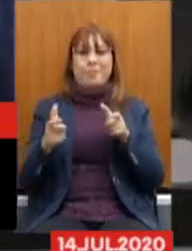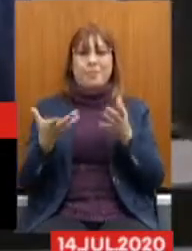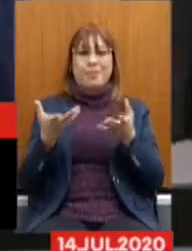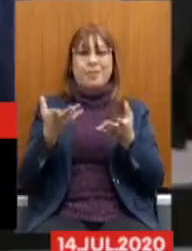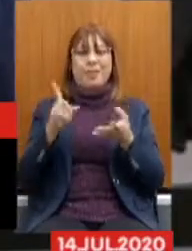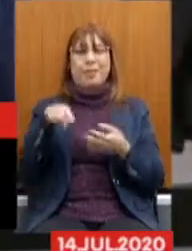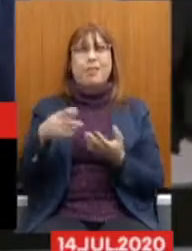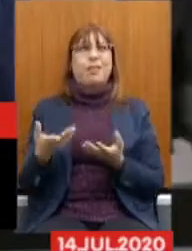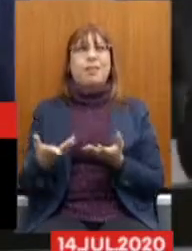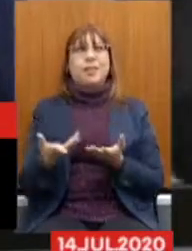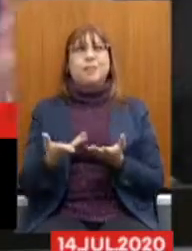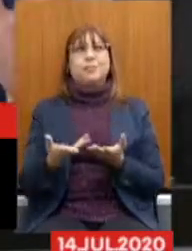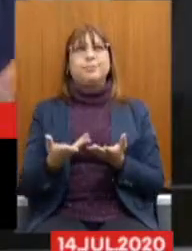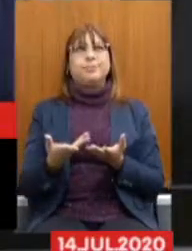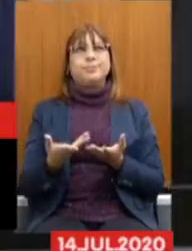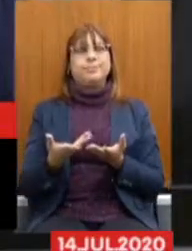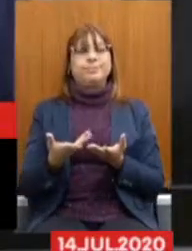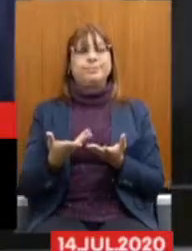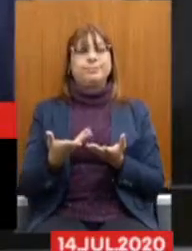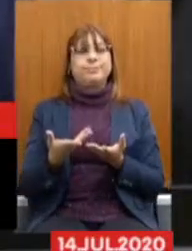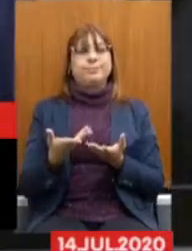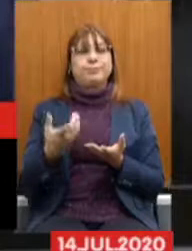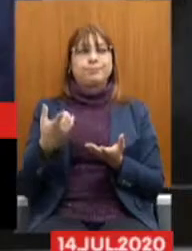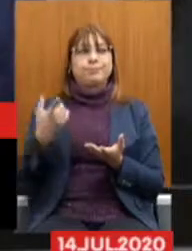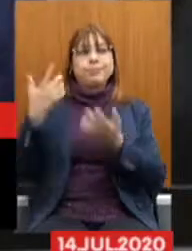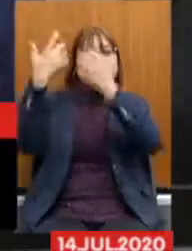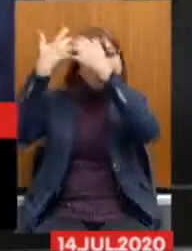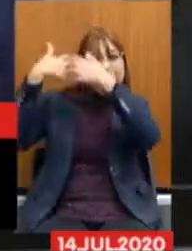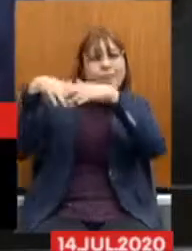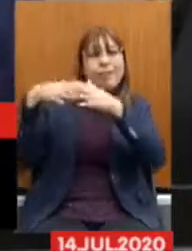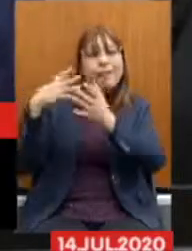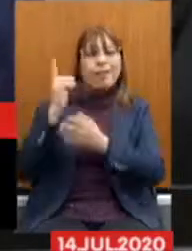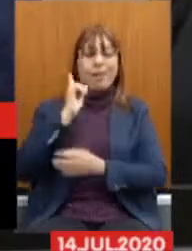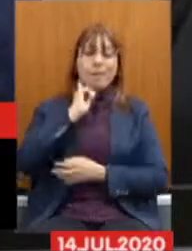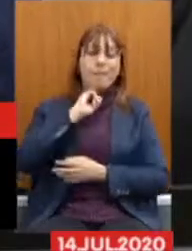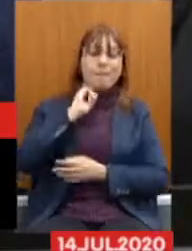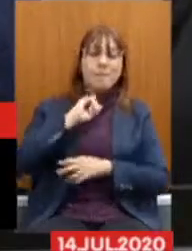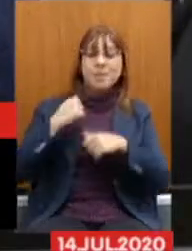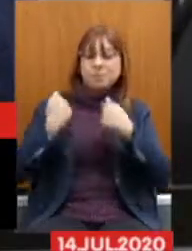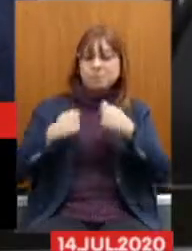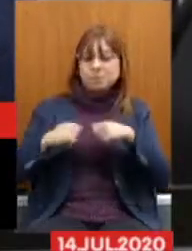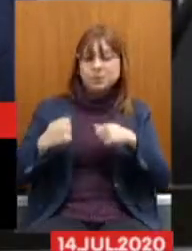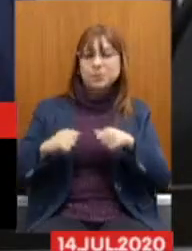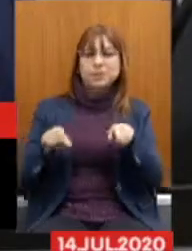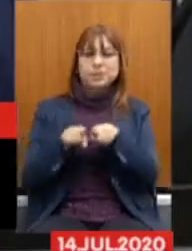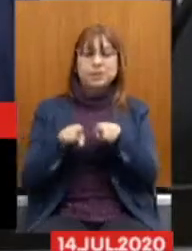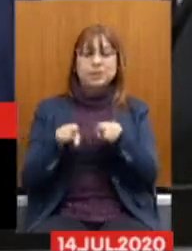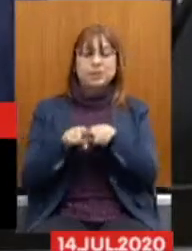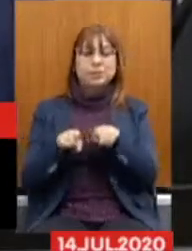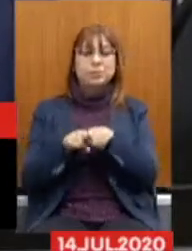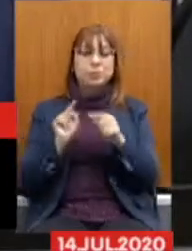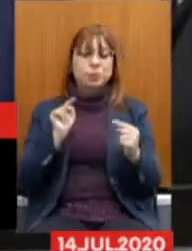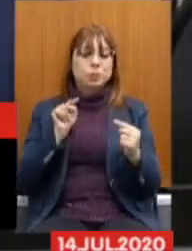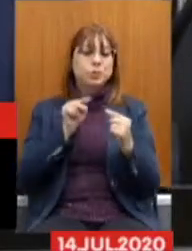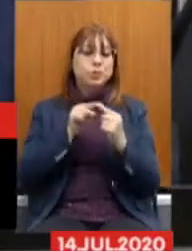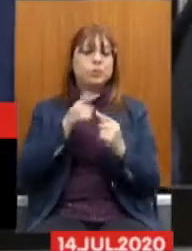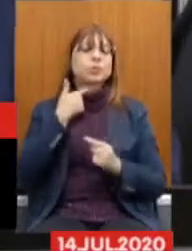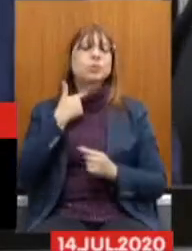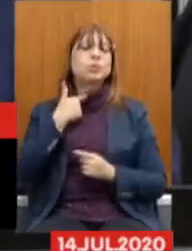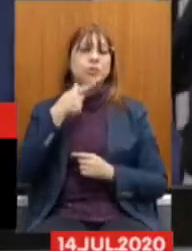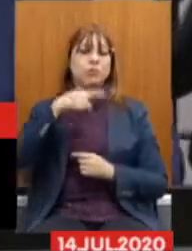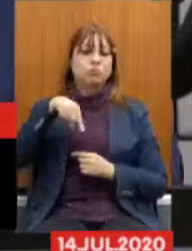que Minas precisa ou do que essa casa vai chegar para